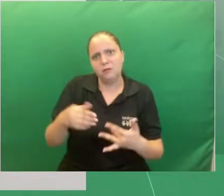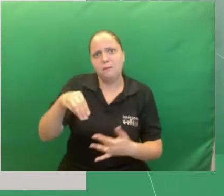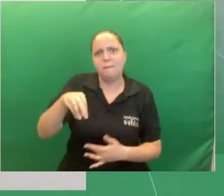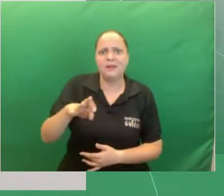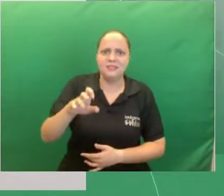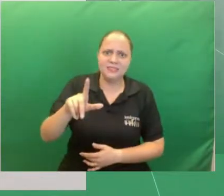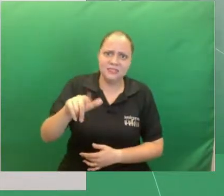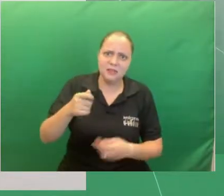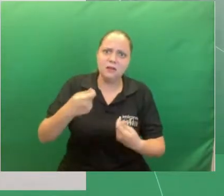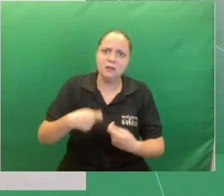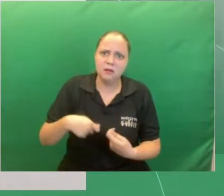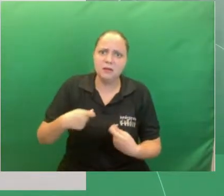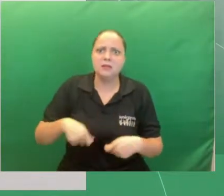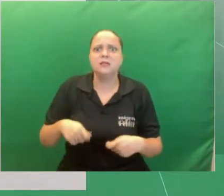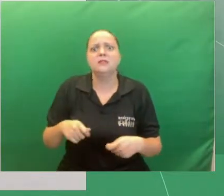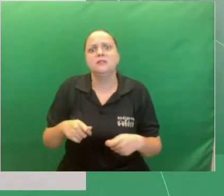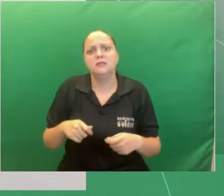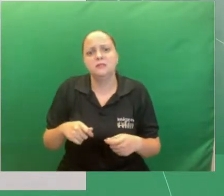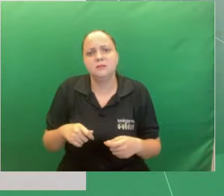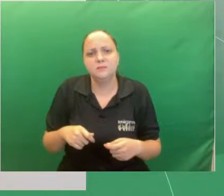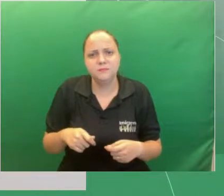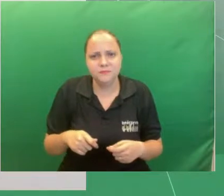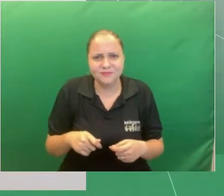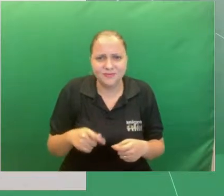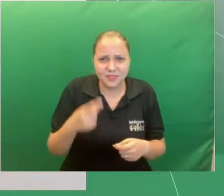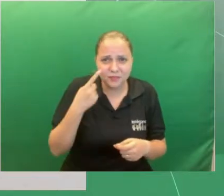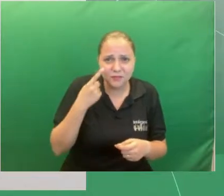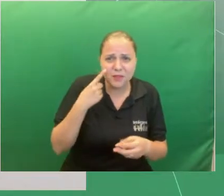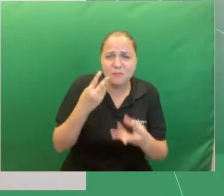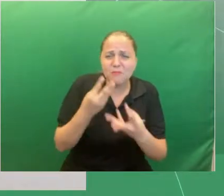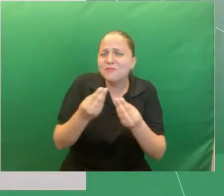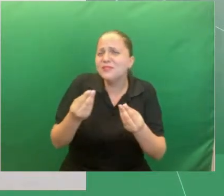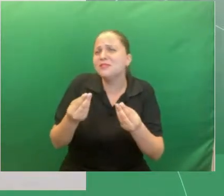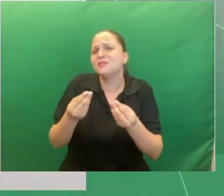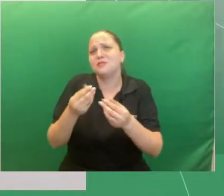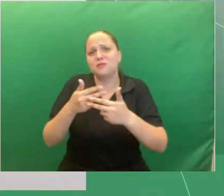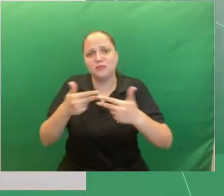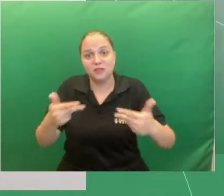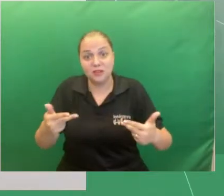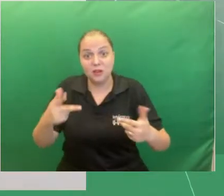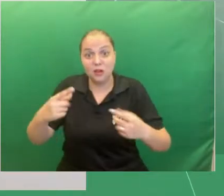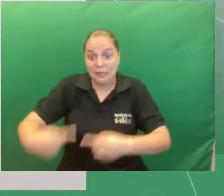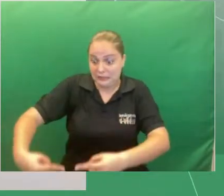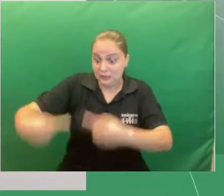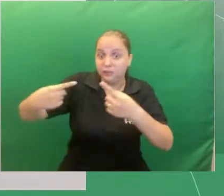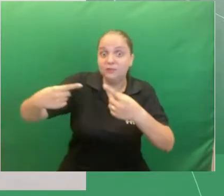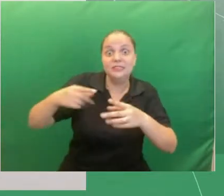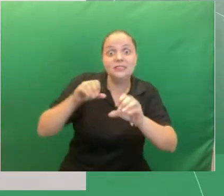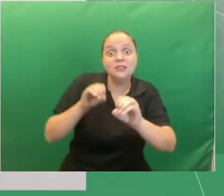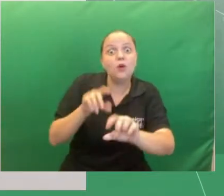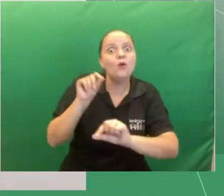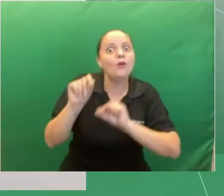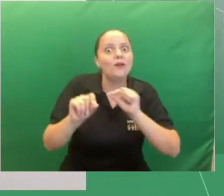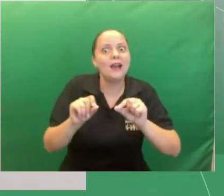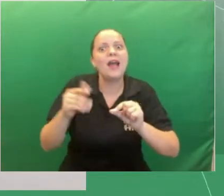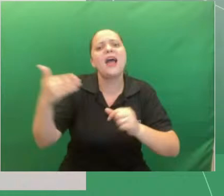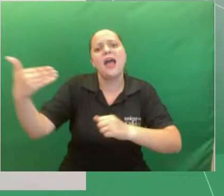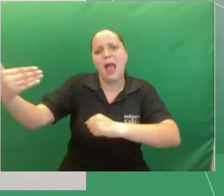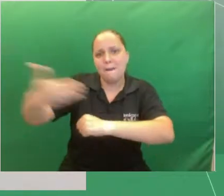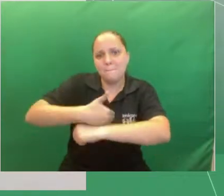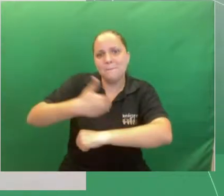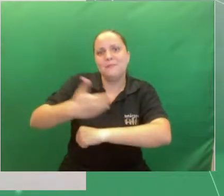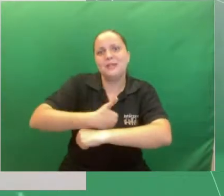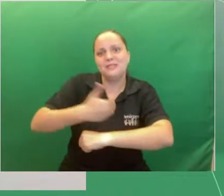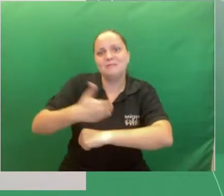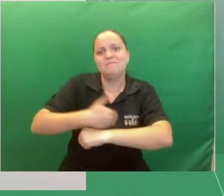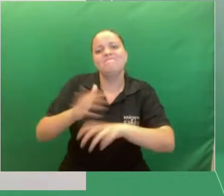oficinas realmente a gente tem que sair buscando muita coisa né e um dos meus maiores desafios como educadora é a participação da família